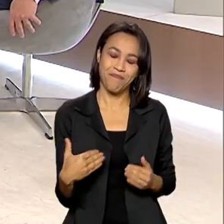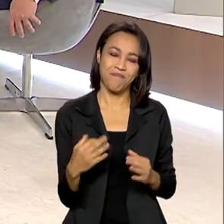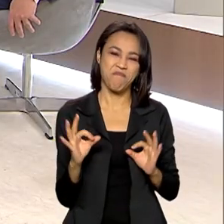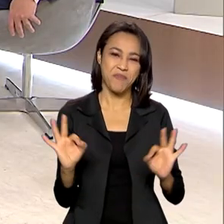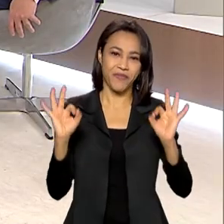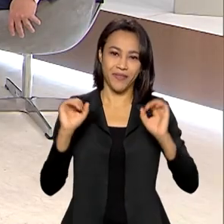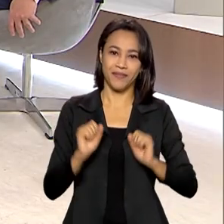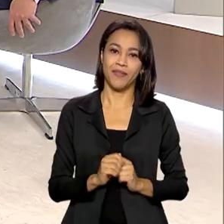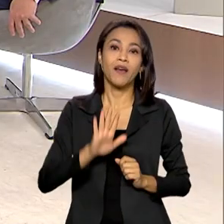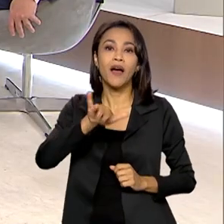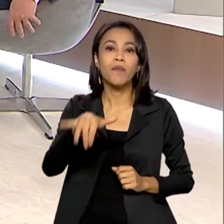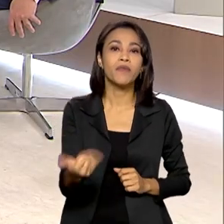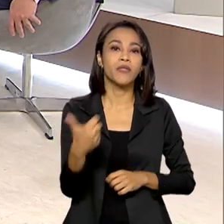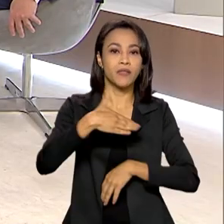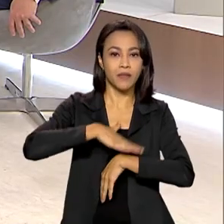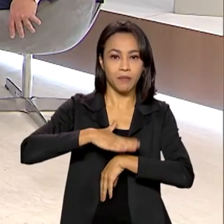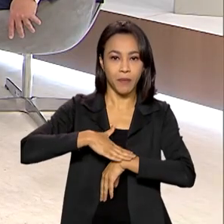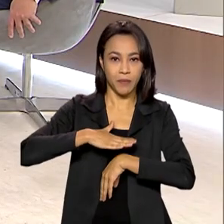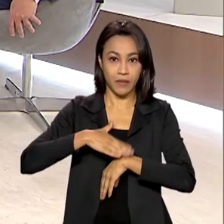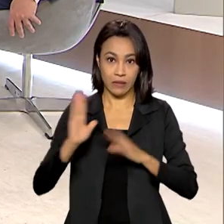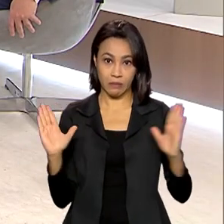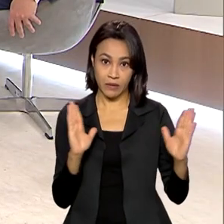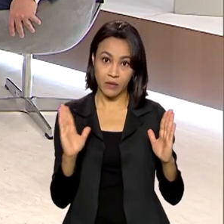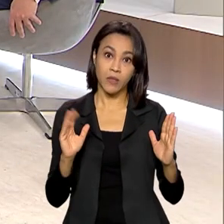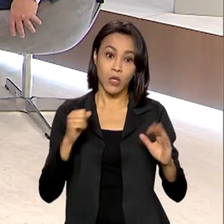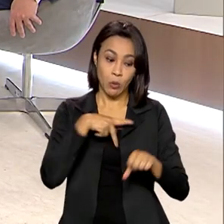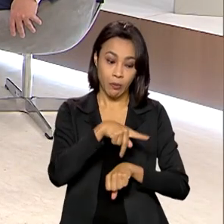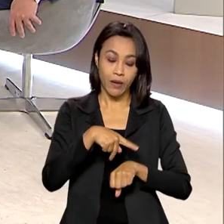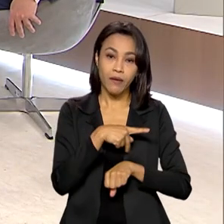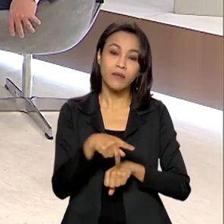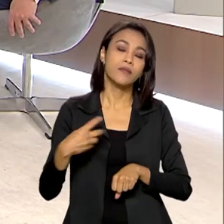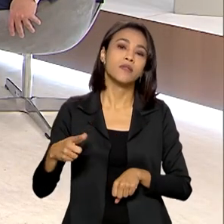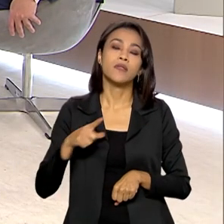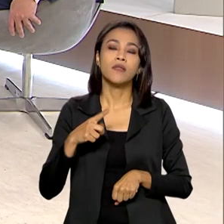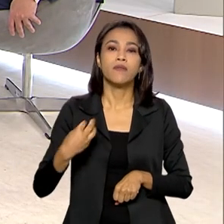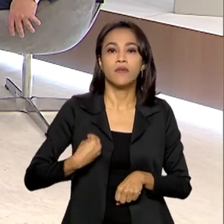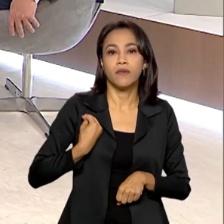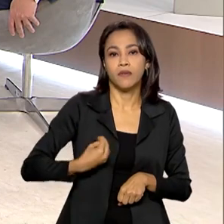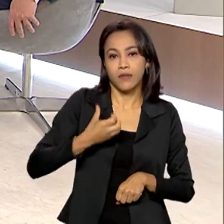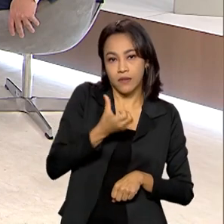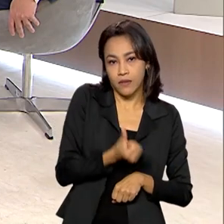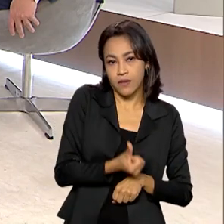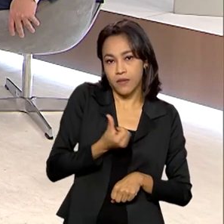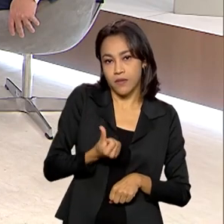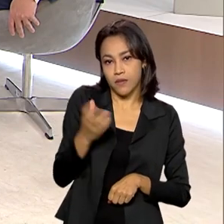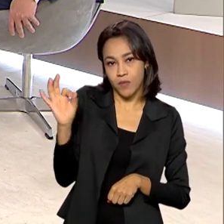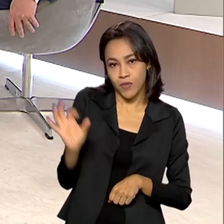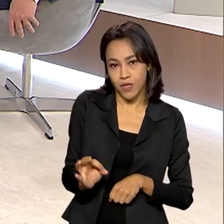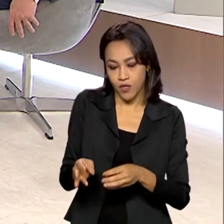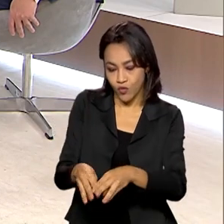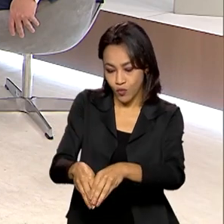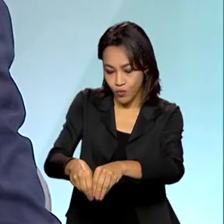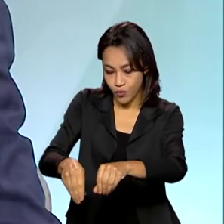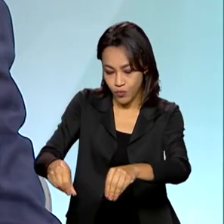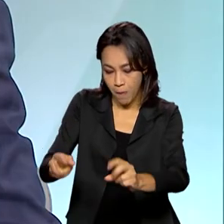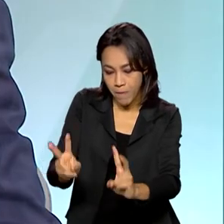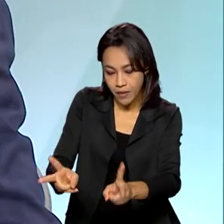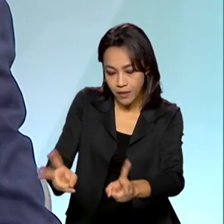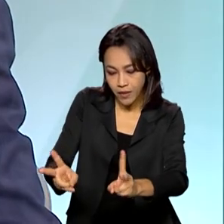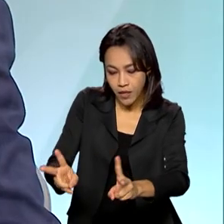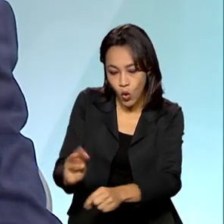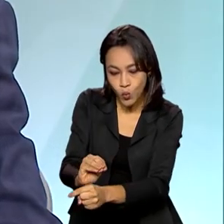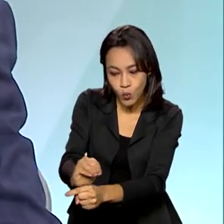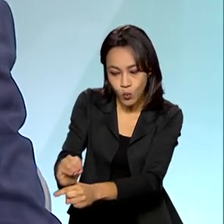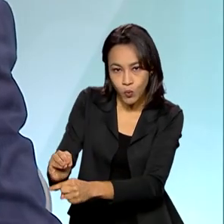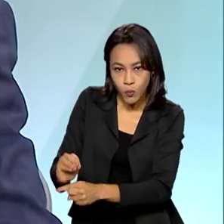Aproveitar esse momento, nós estamos vivendo num país que tem 66% do seu solo preservado, de alguma forma,